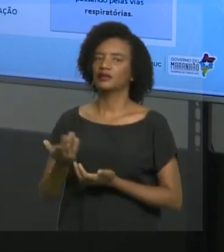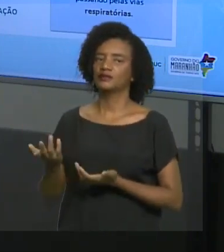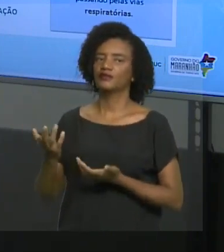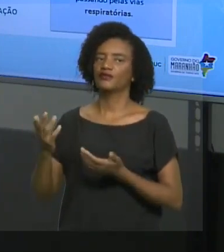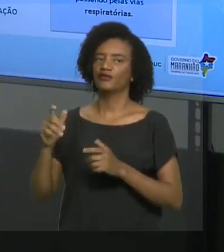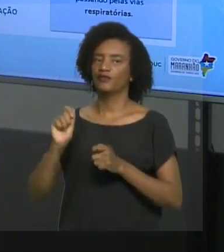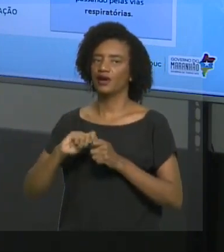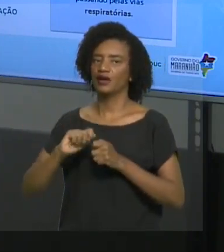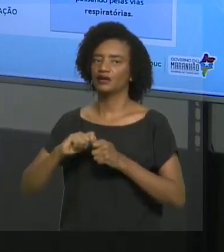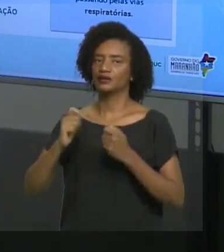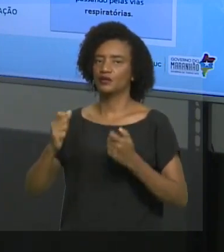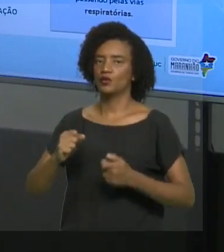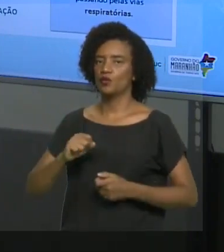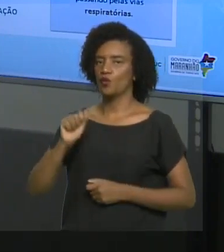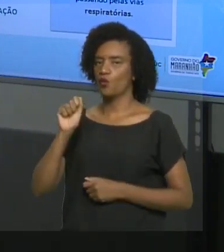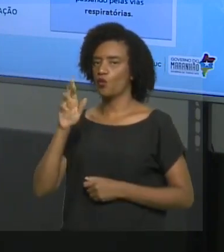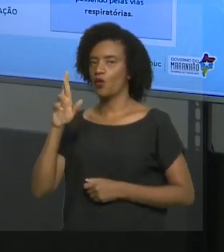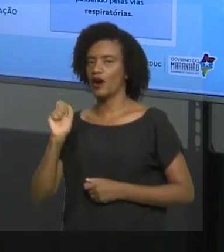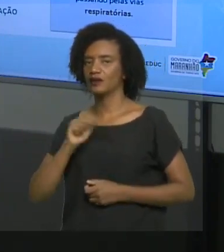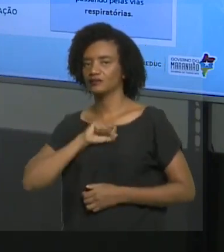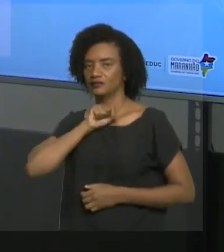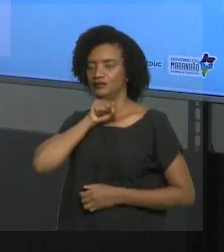expulsão do ar da caixa torácica.